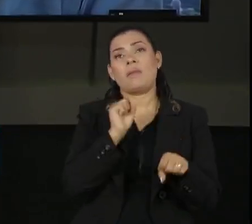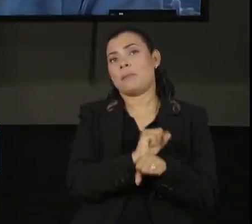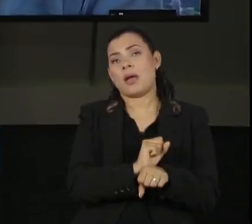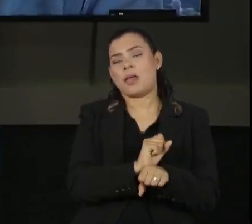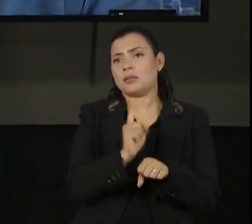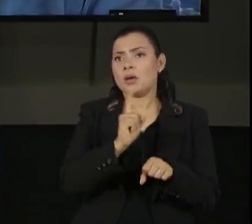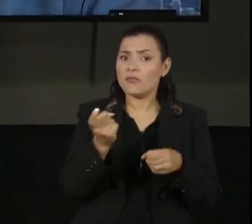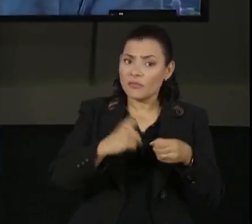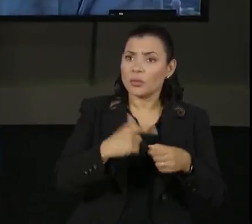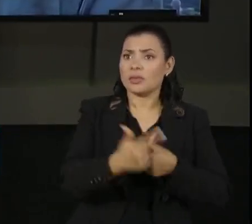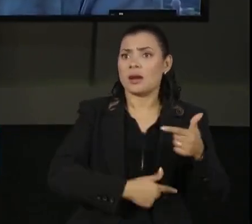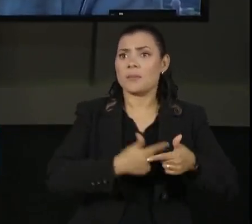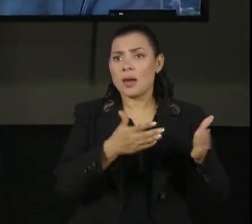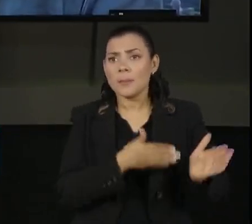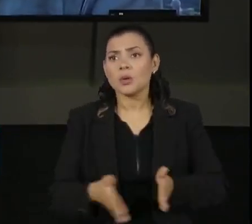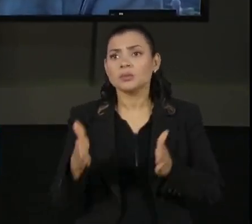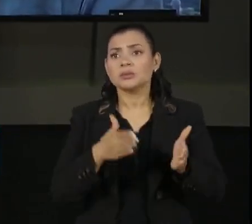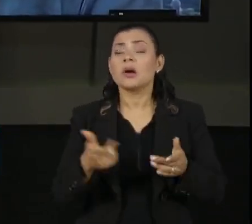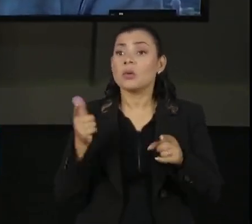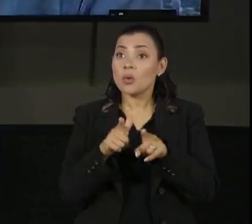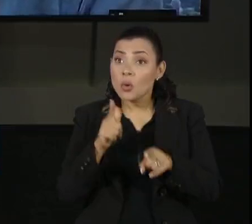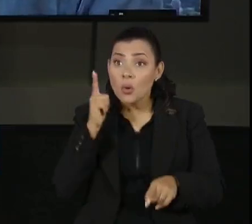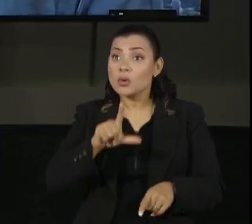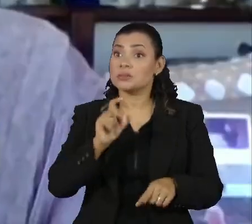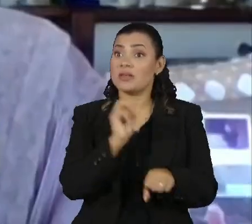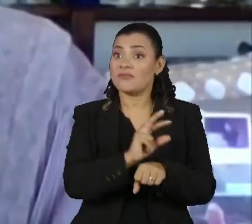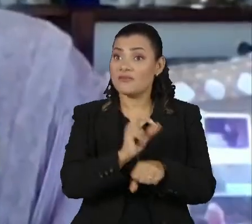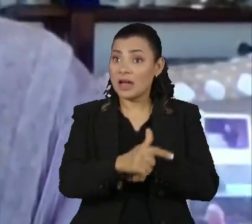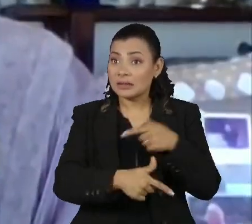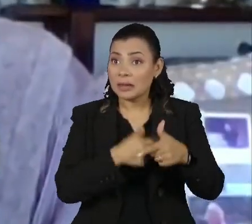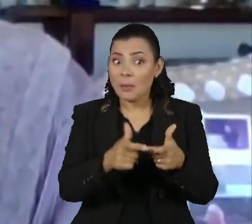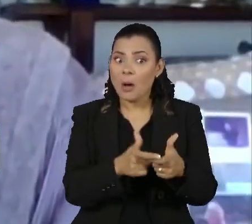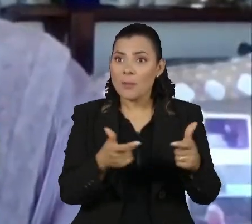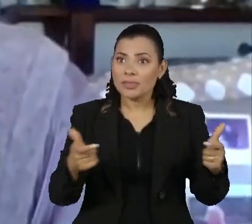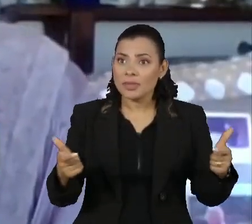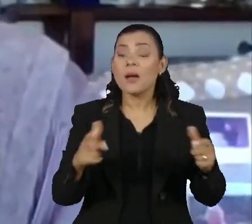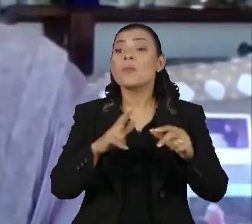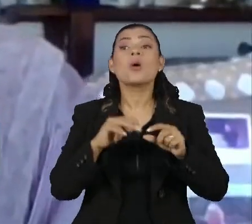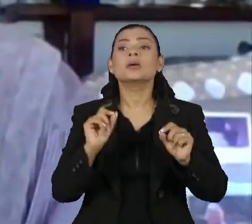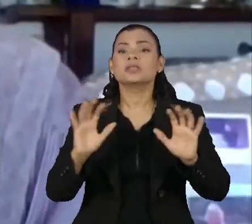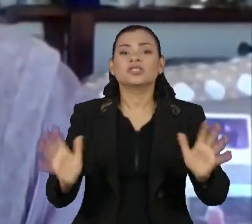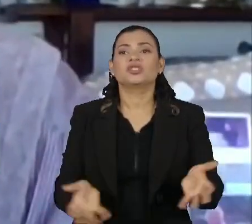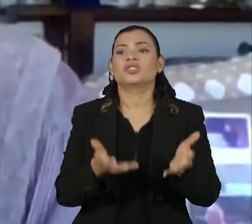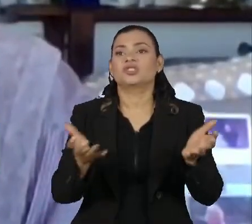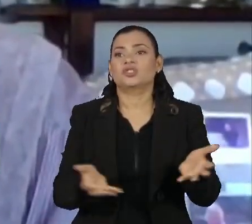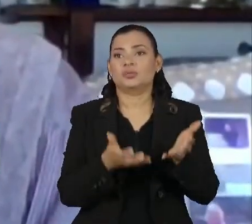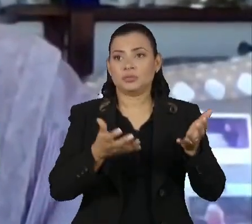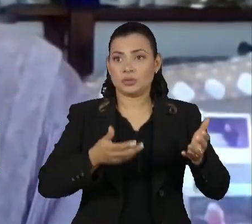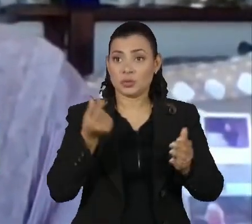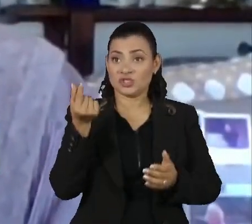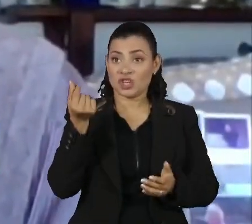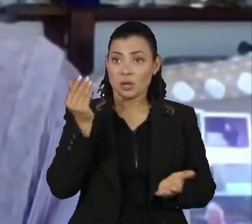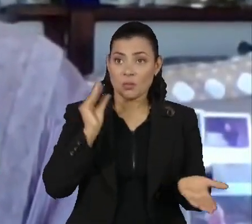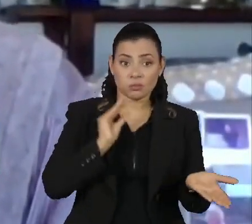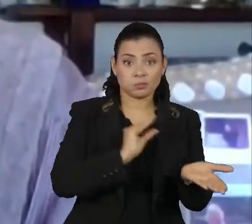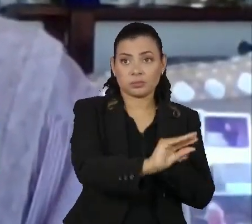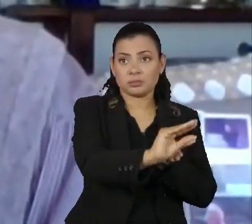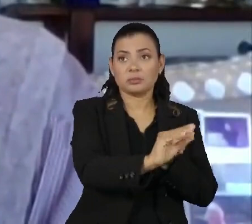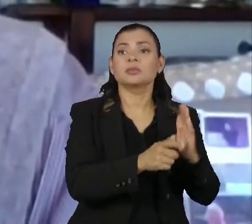manter o nível de emprego e até, se possível, aumentá-lo. Isso através de um estímulo de caráter tributário,